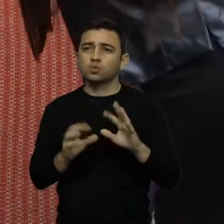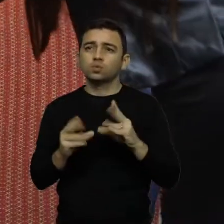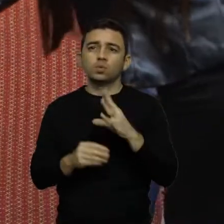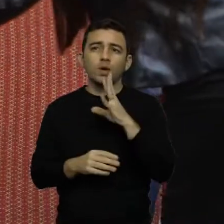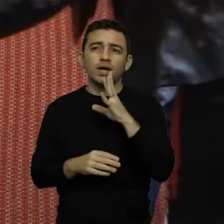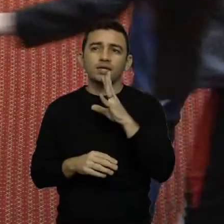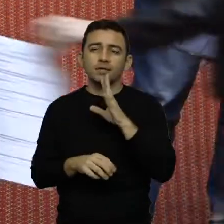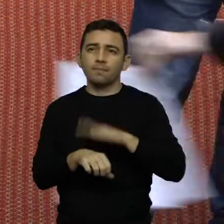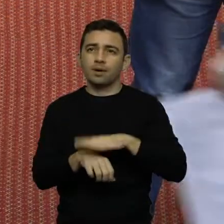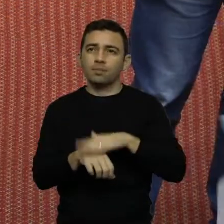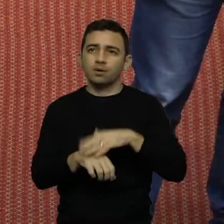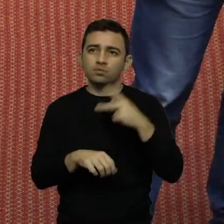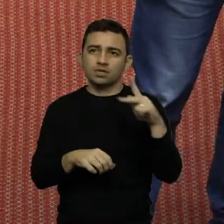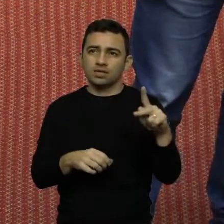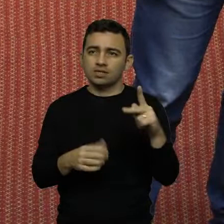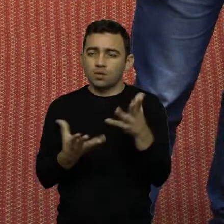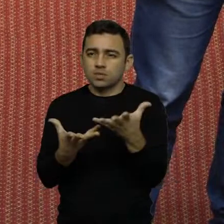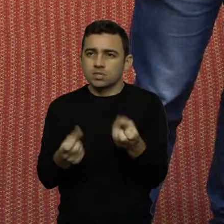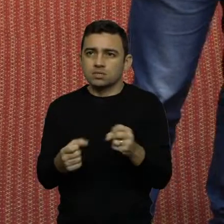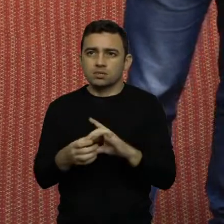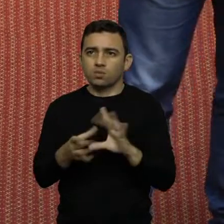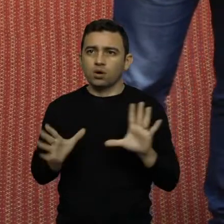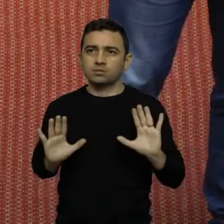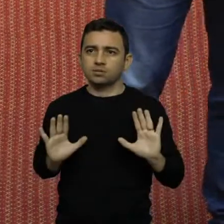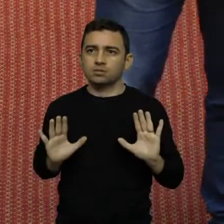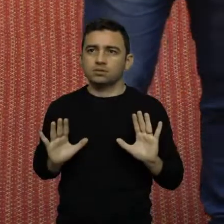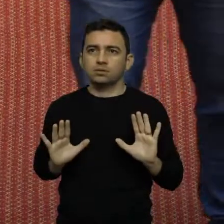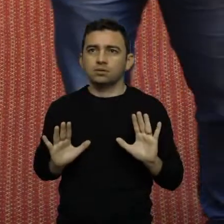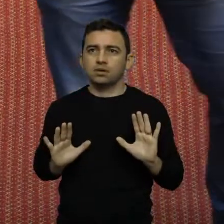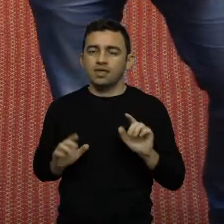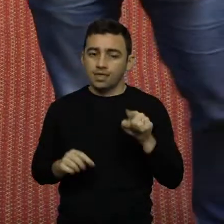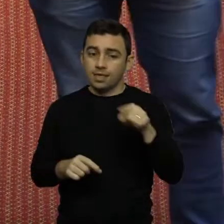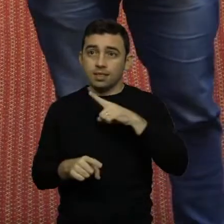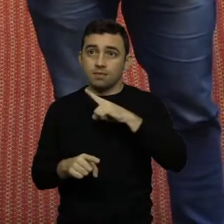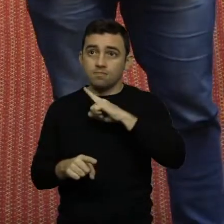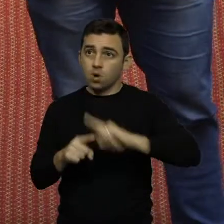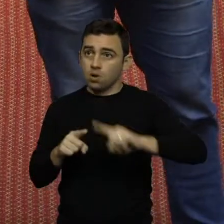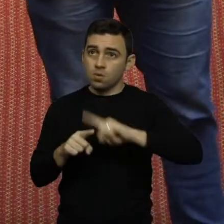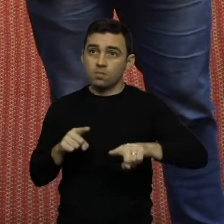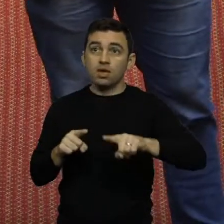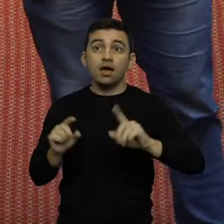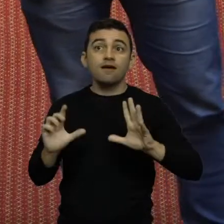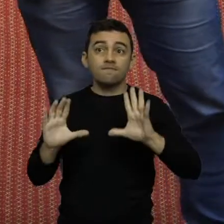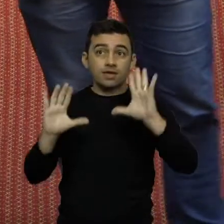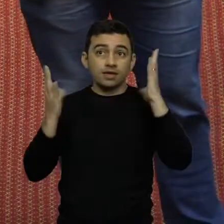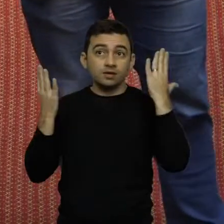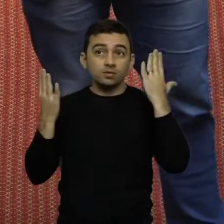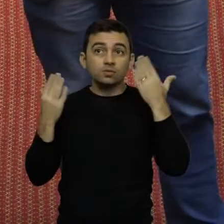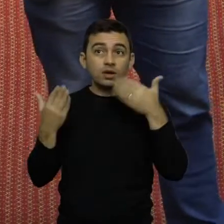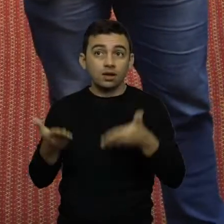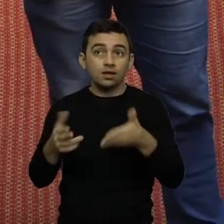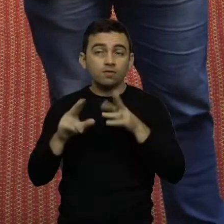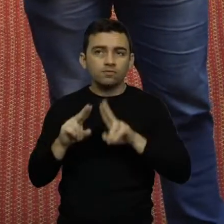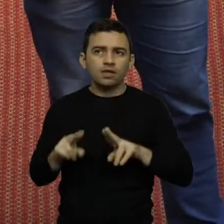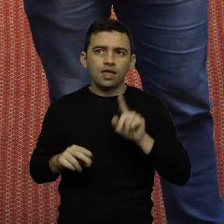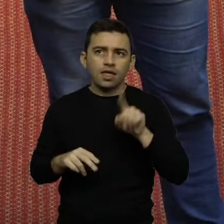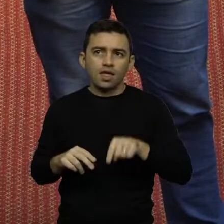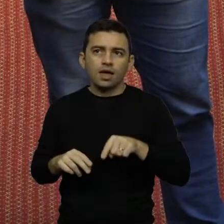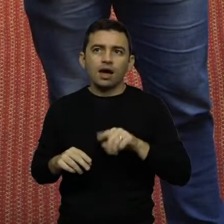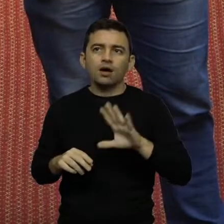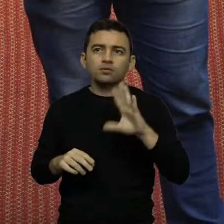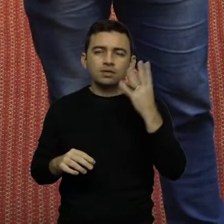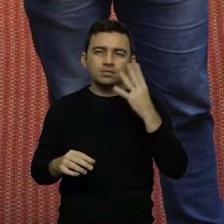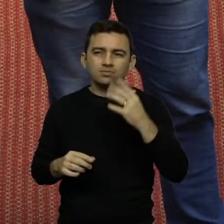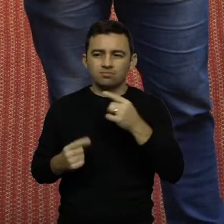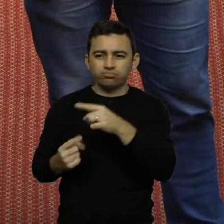suas atitudes antidemocráticas. Ou seja, ele proibiu um evento na Universidade Federal que chamava as vítimas do comunismo.